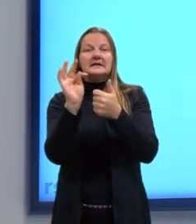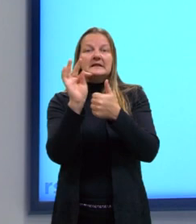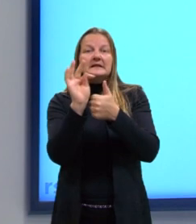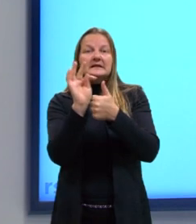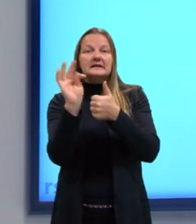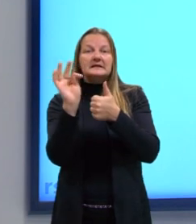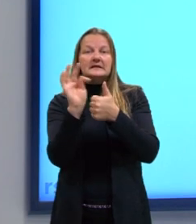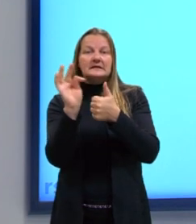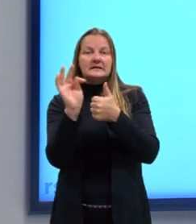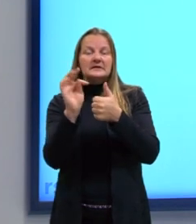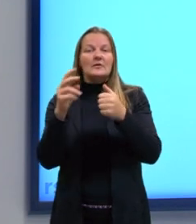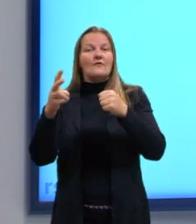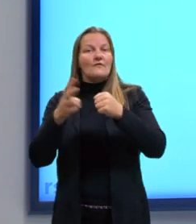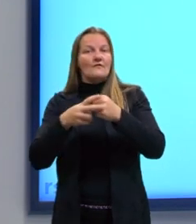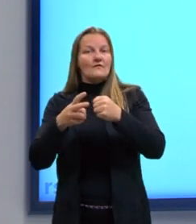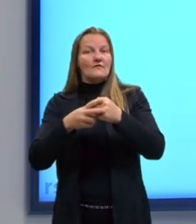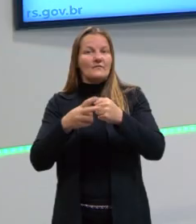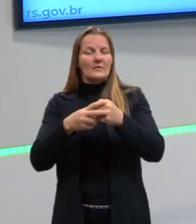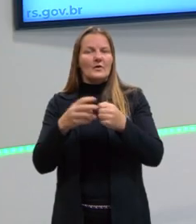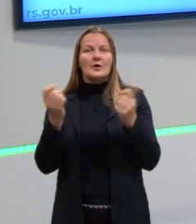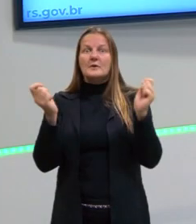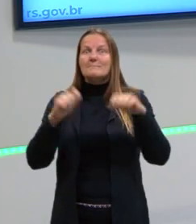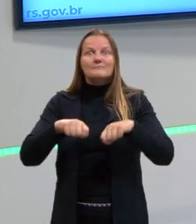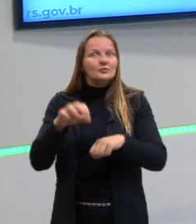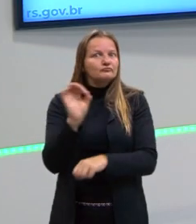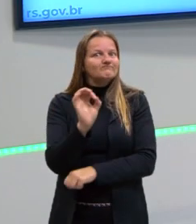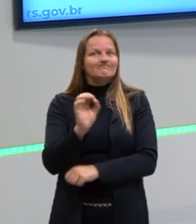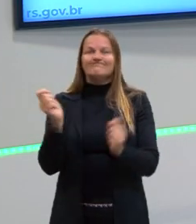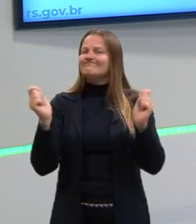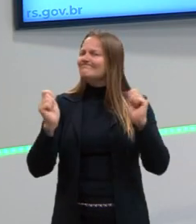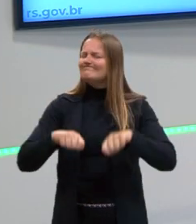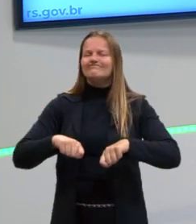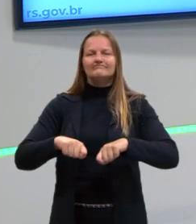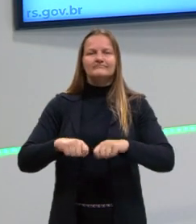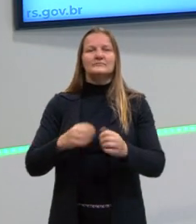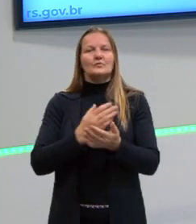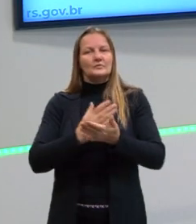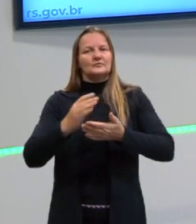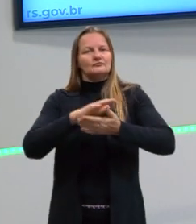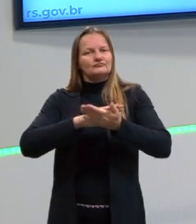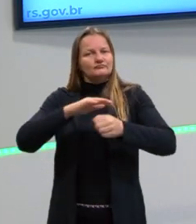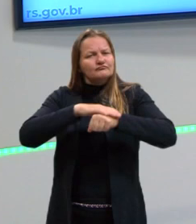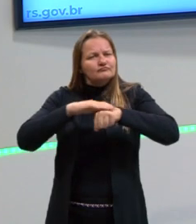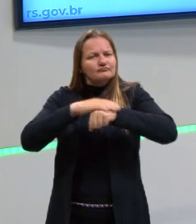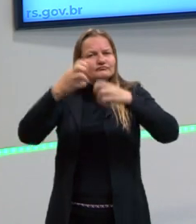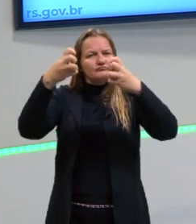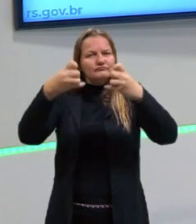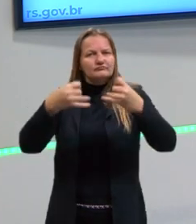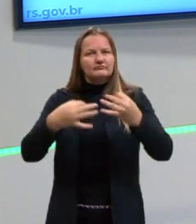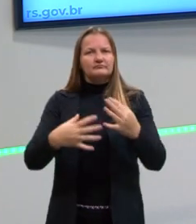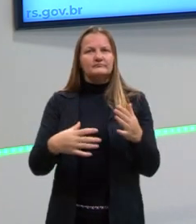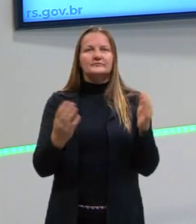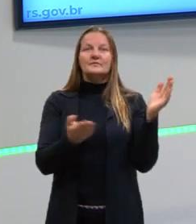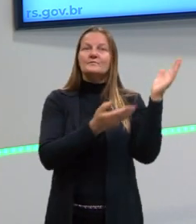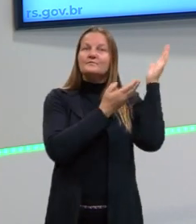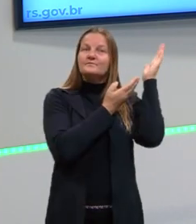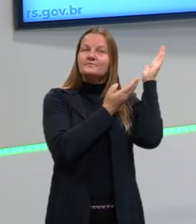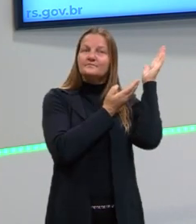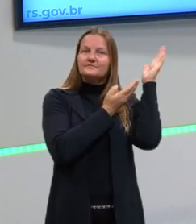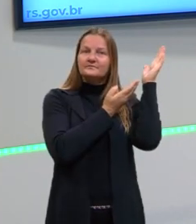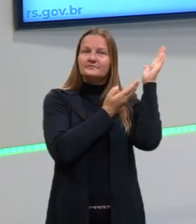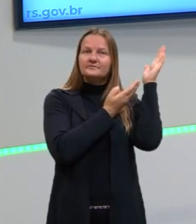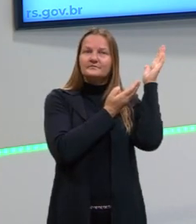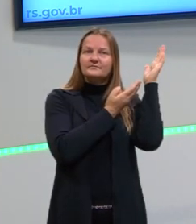verbal. É impossível a gente falar sem começar por aqui. Aqui eu trouxe para vocês um fluxograma